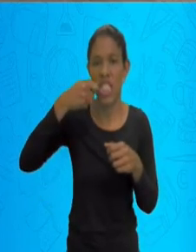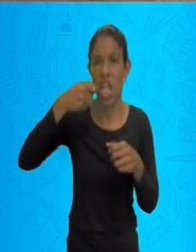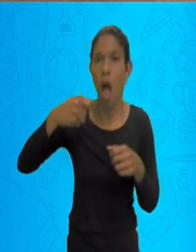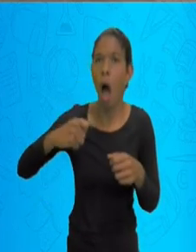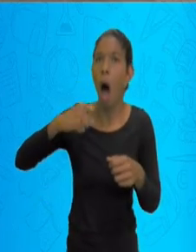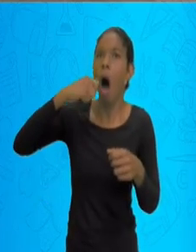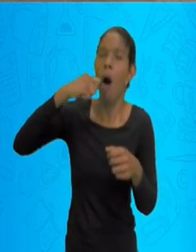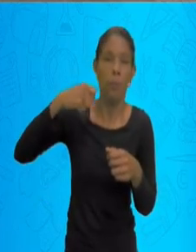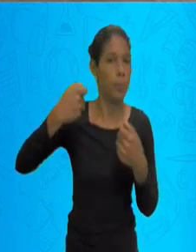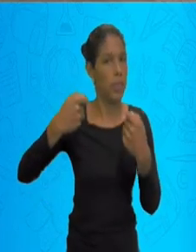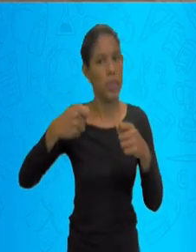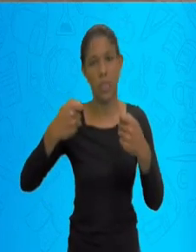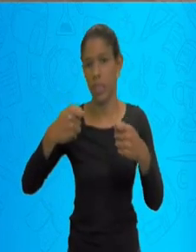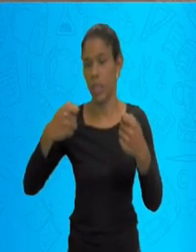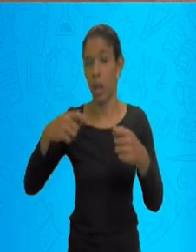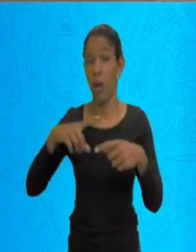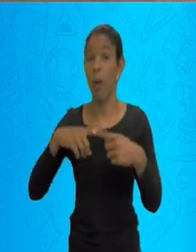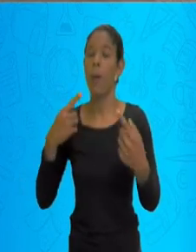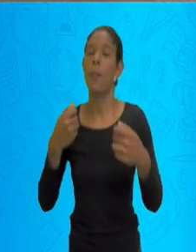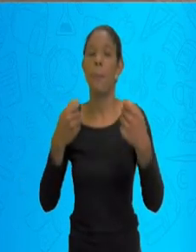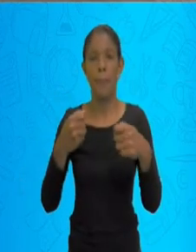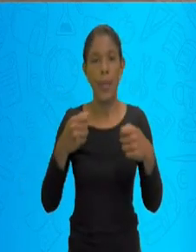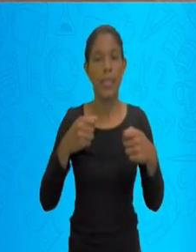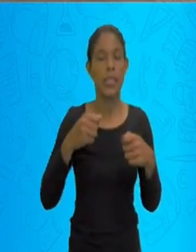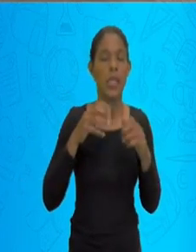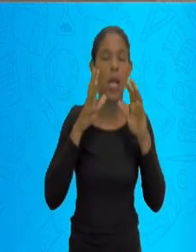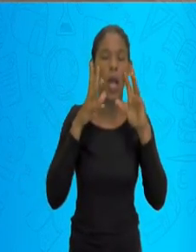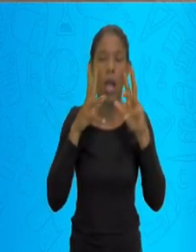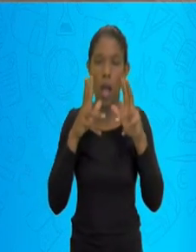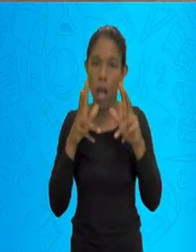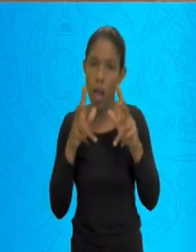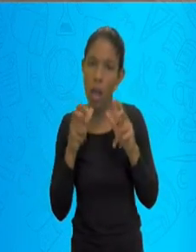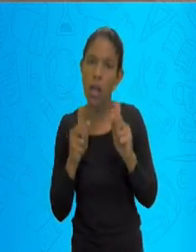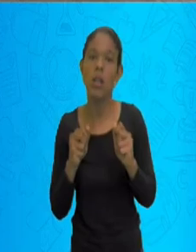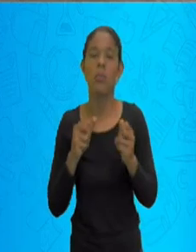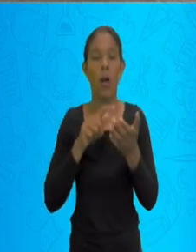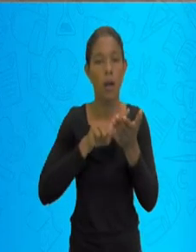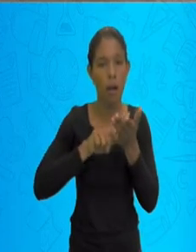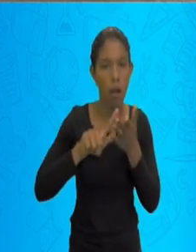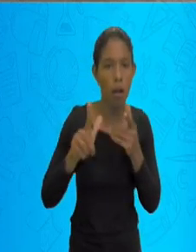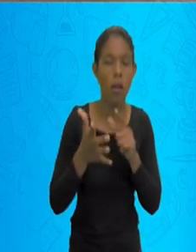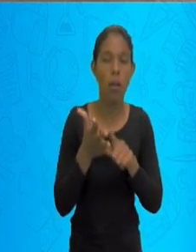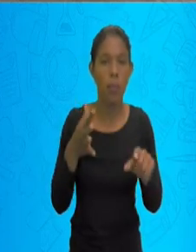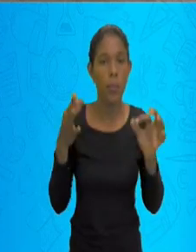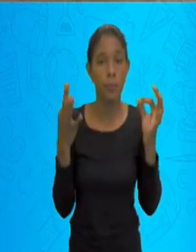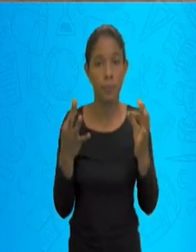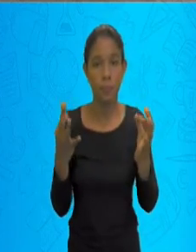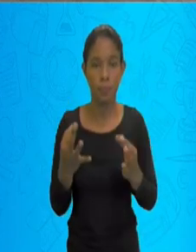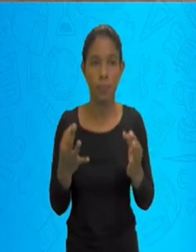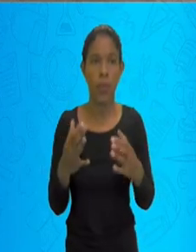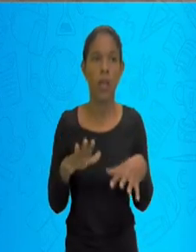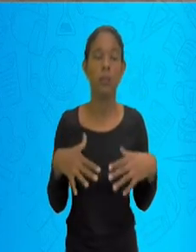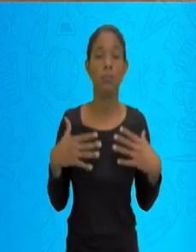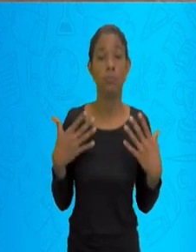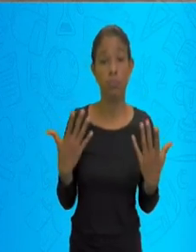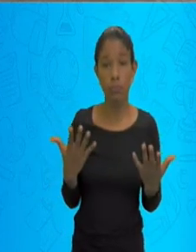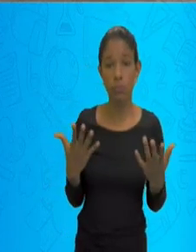limpar, fazer uma higiene bacana para ajudar ali também. Então, olha só,